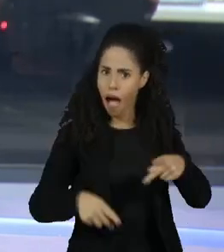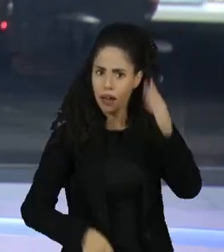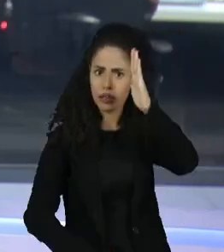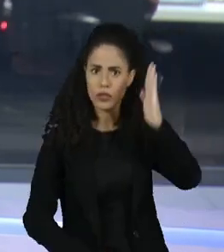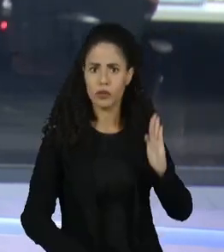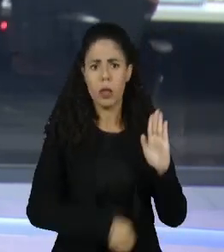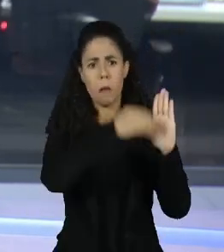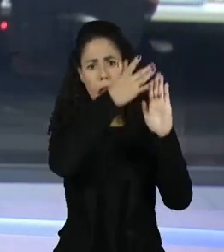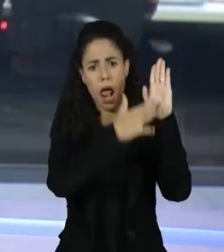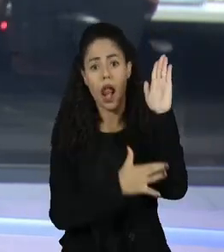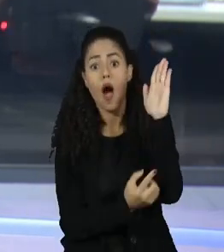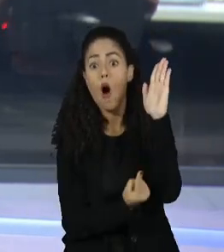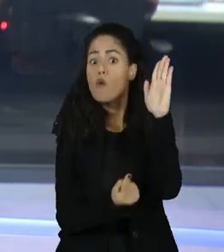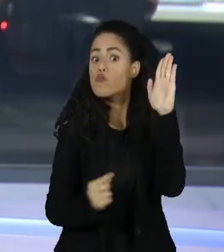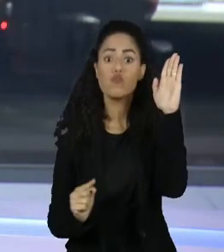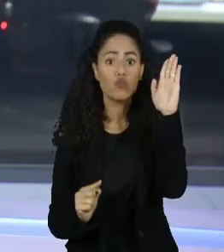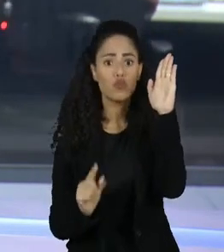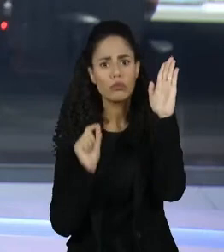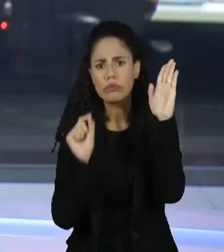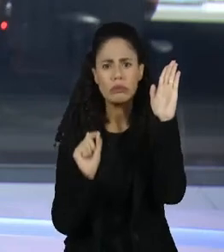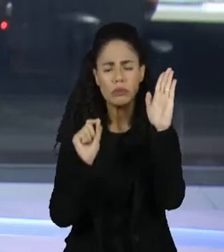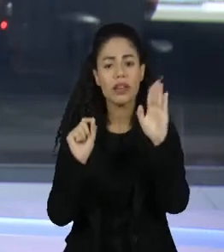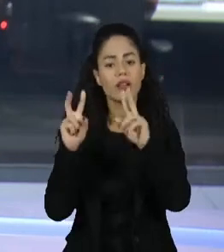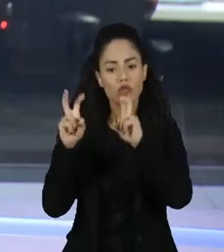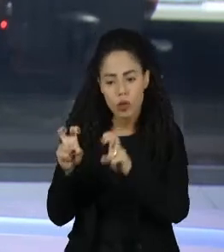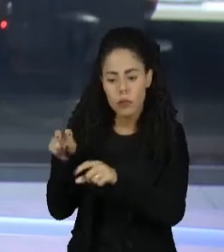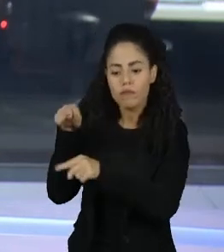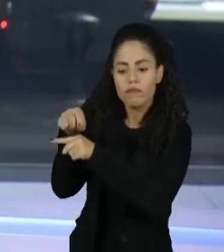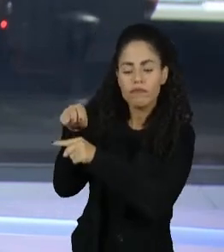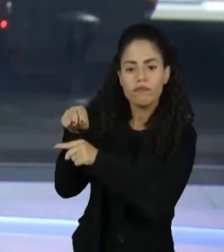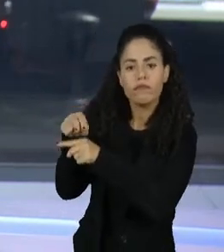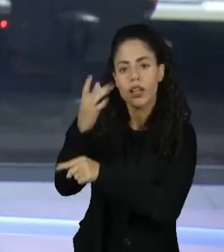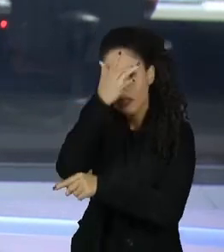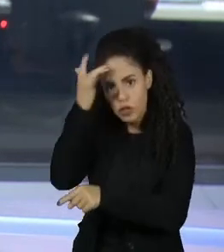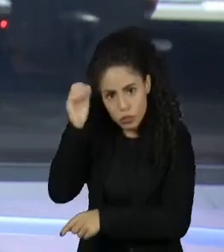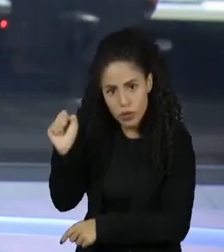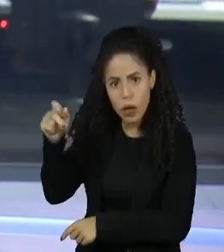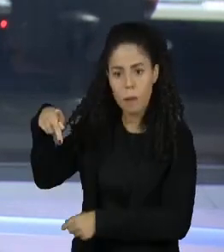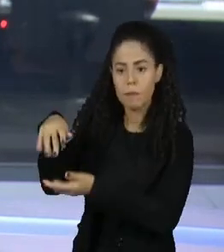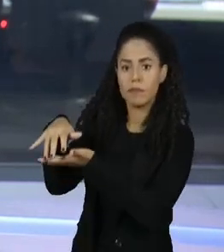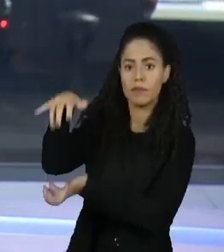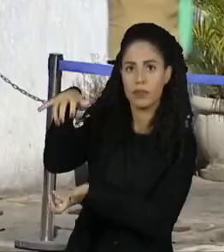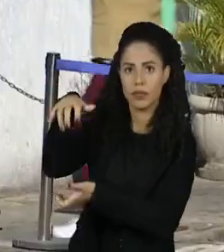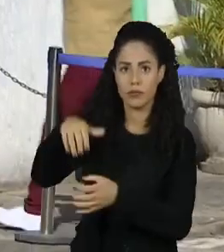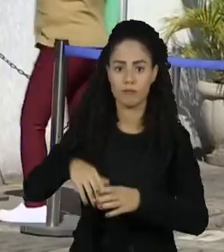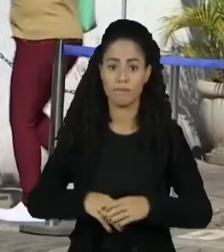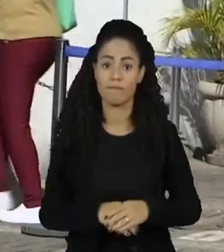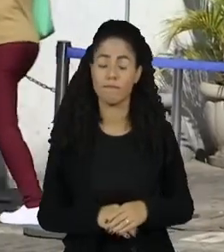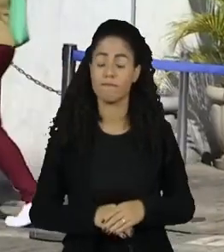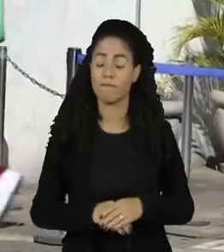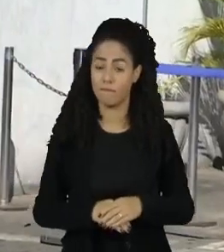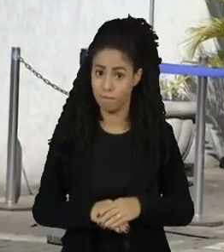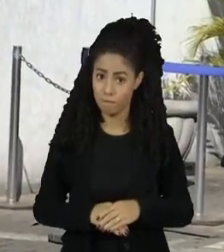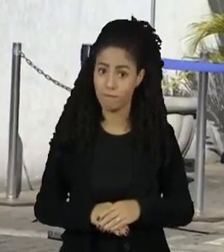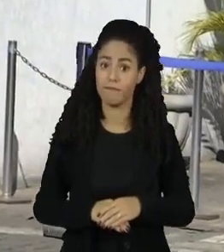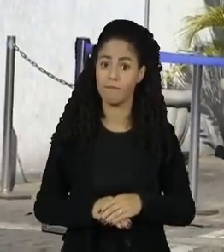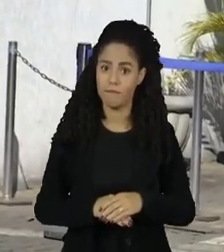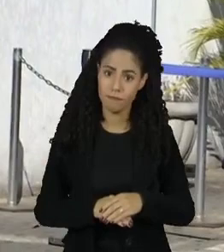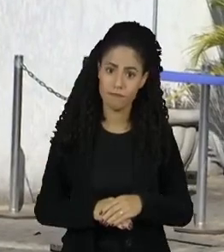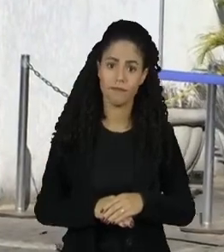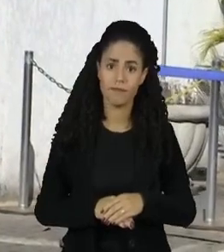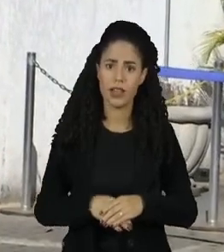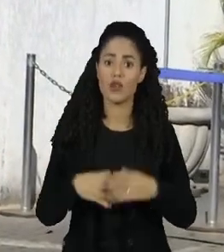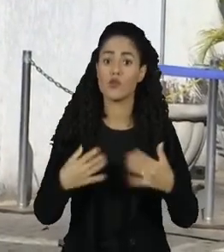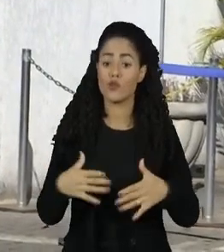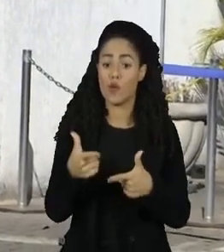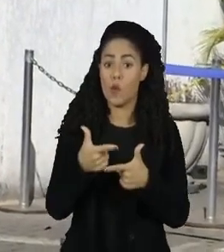entre os últimos do ranking quando a sustentabilidade do modelo em vigor por aqui. Depois de passar por um